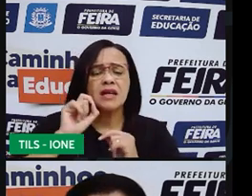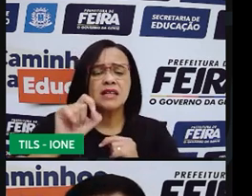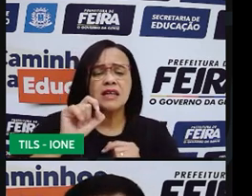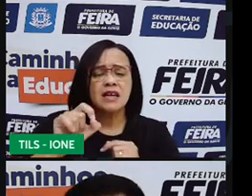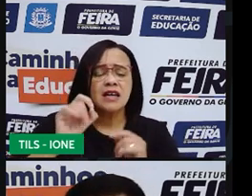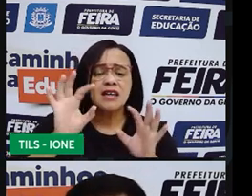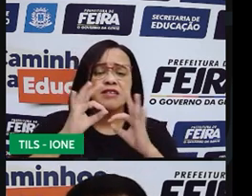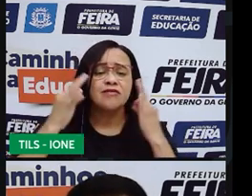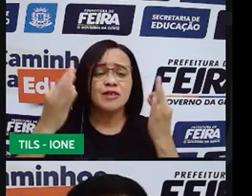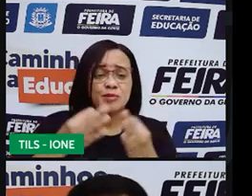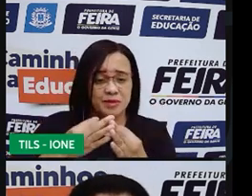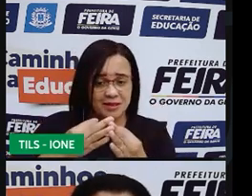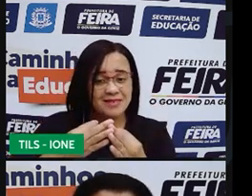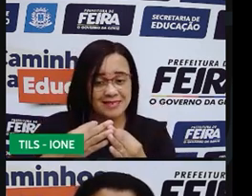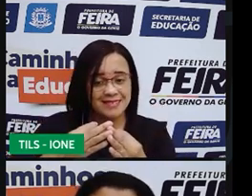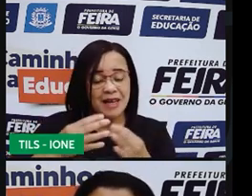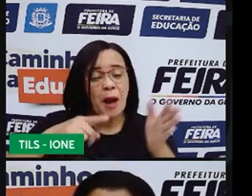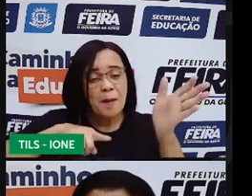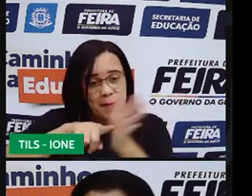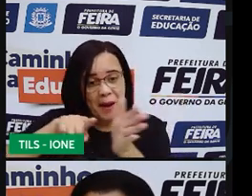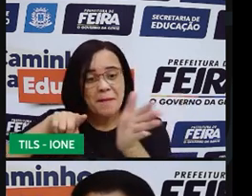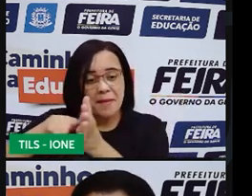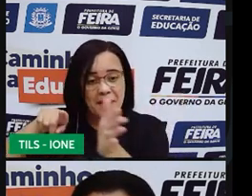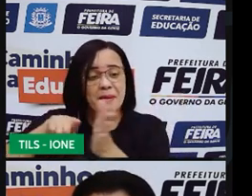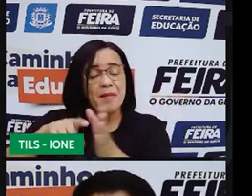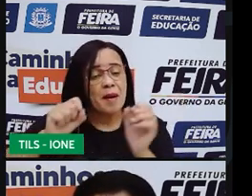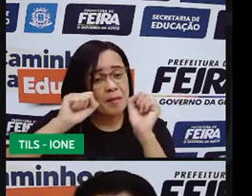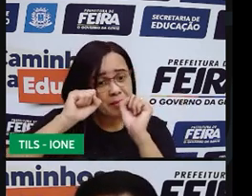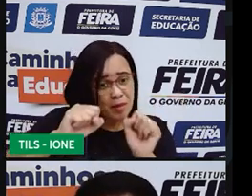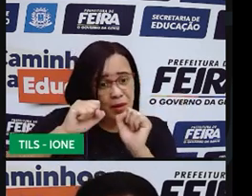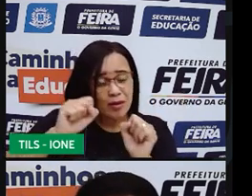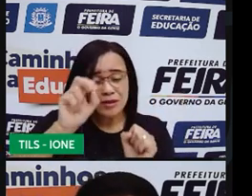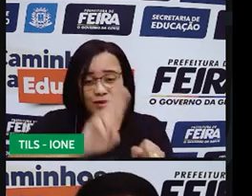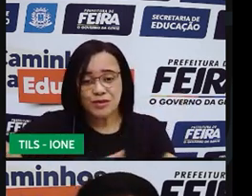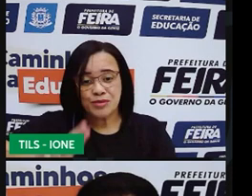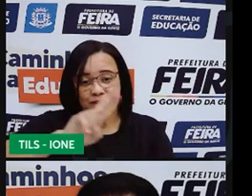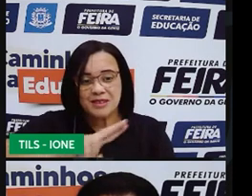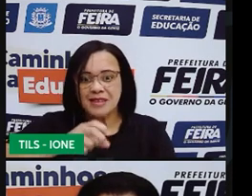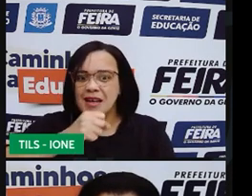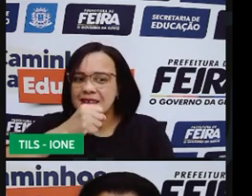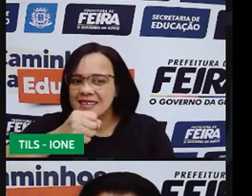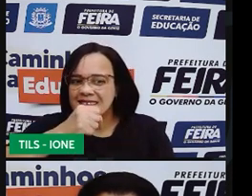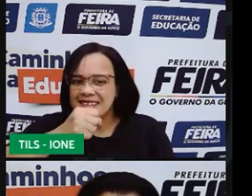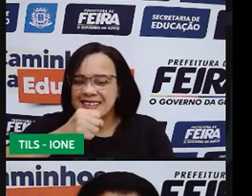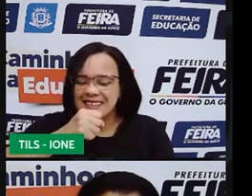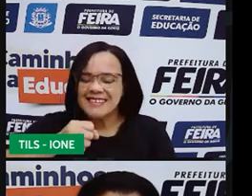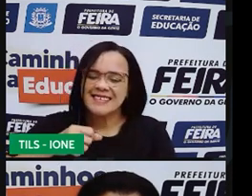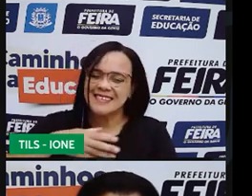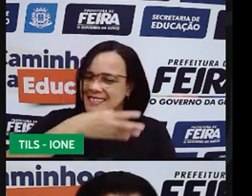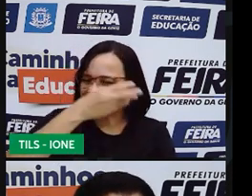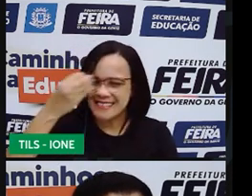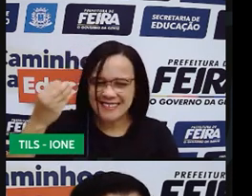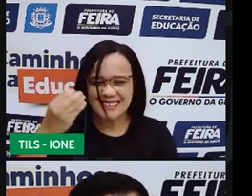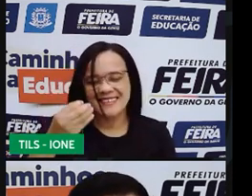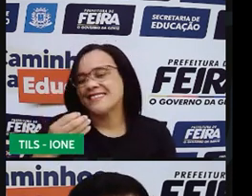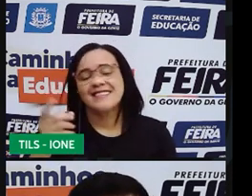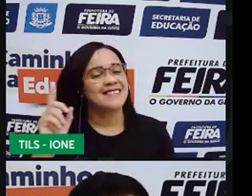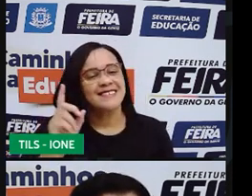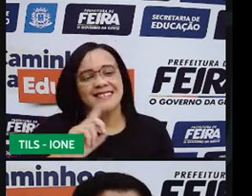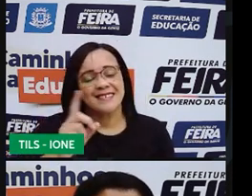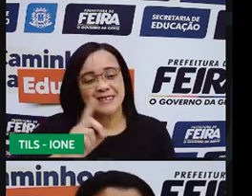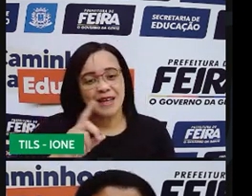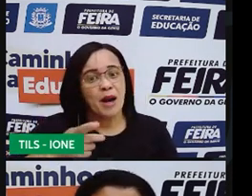Então, essas são algumas perguntas que você pode utilizar aí na sua entrevista. Não esquece que você vai ter que